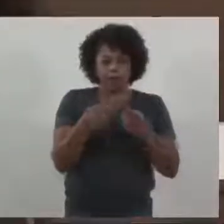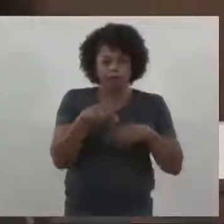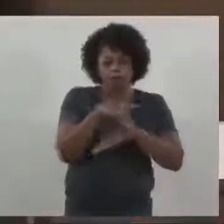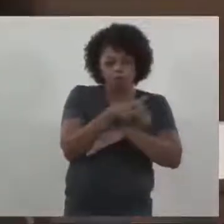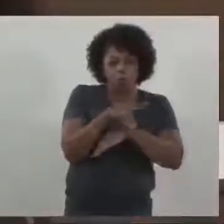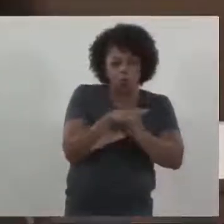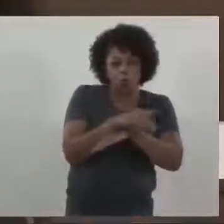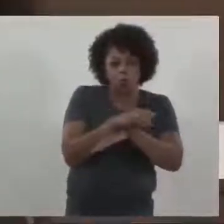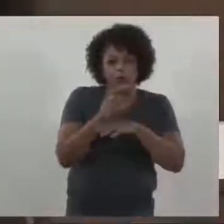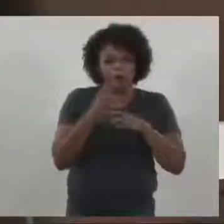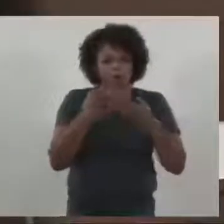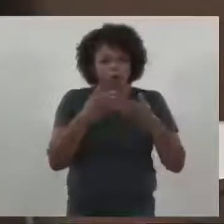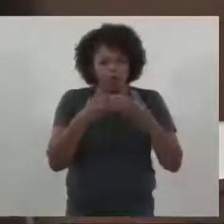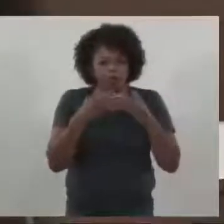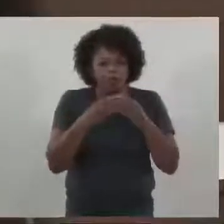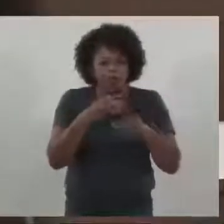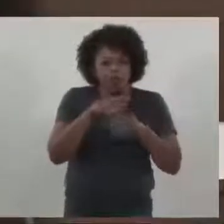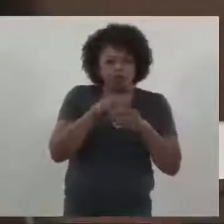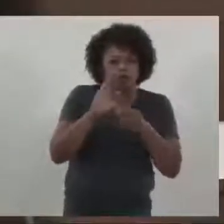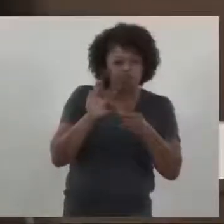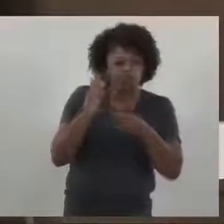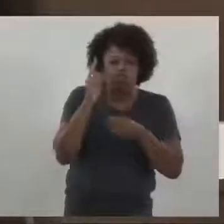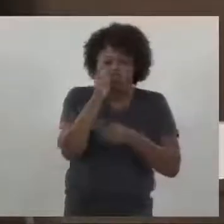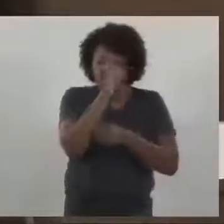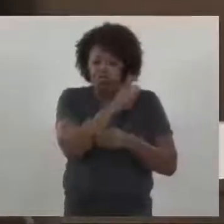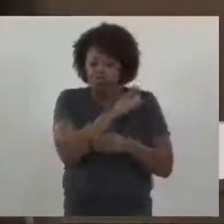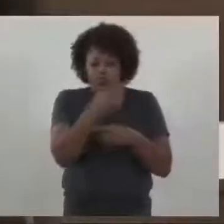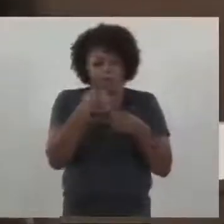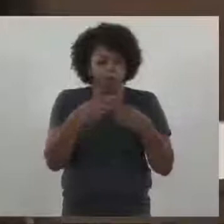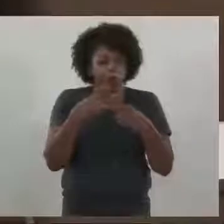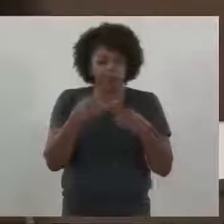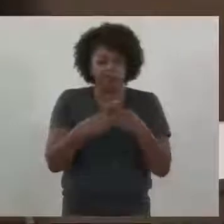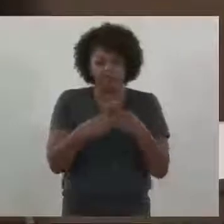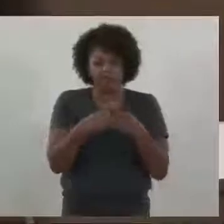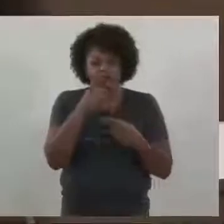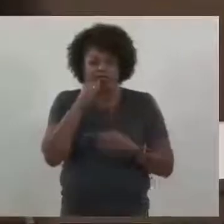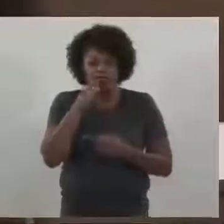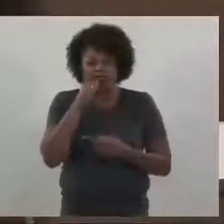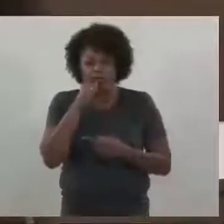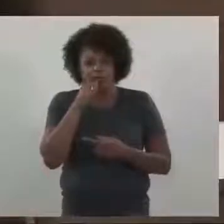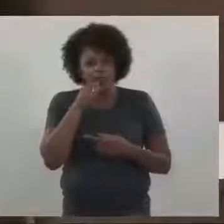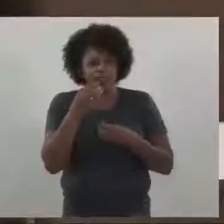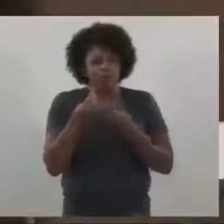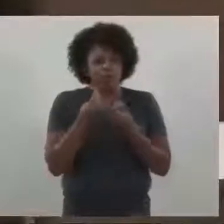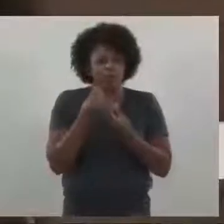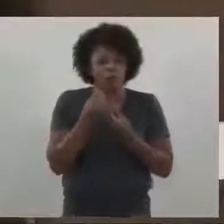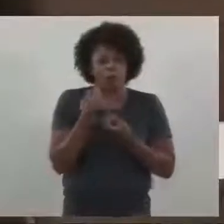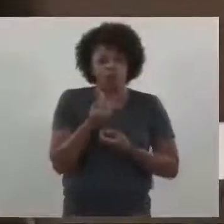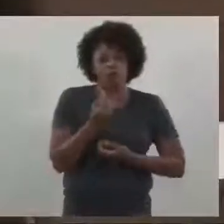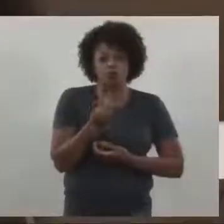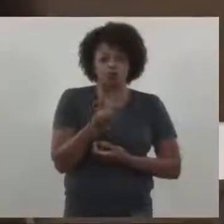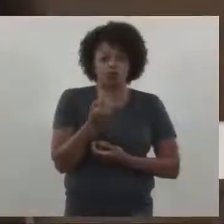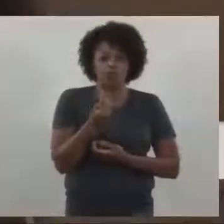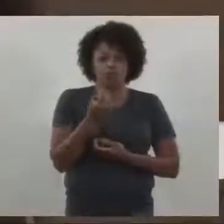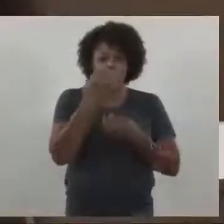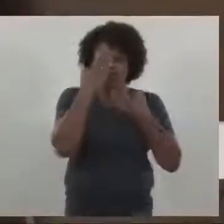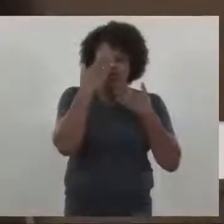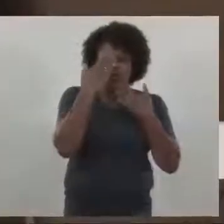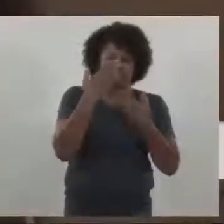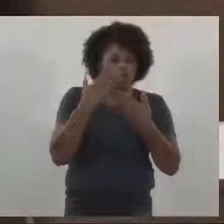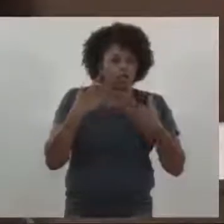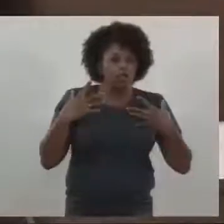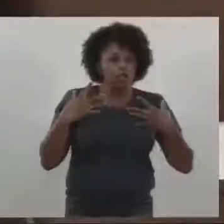sem vocês, nenhum de nós estaríamos aqui, ninguém ganha eleição sozinho. Então agradeço muito aos candidatos